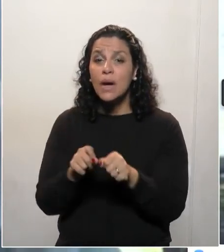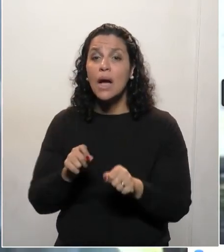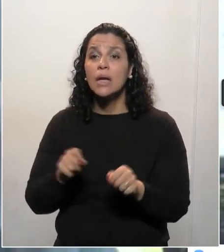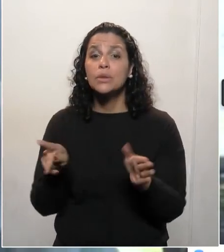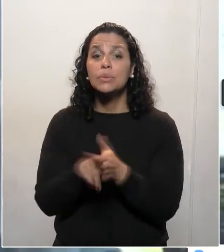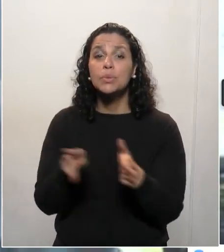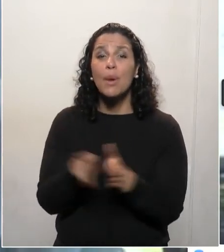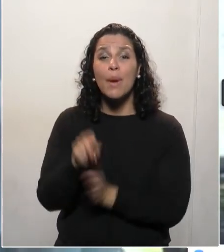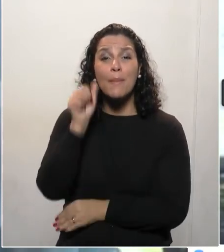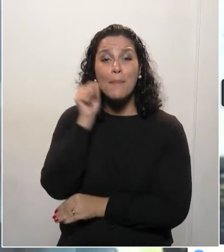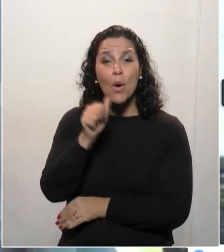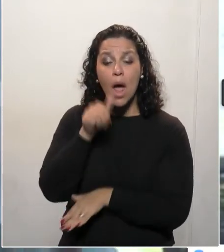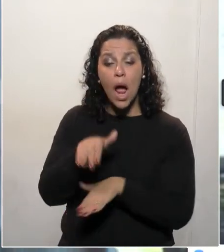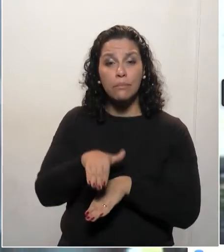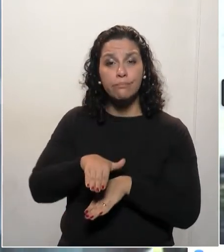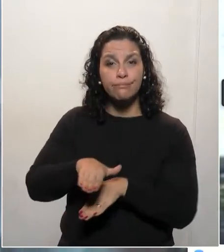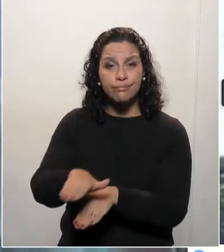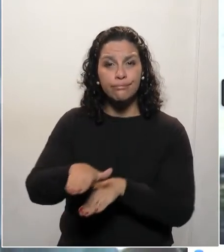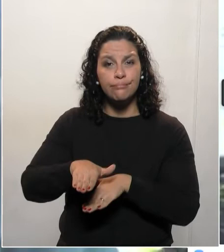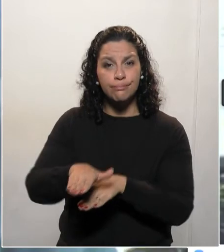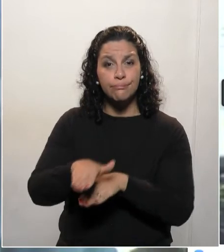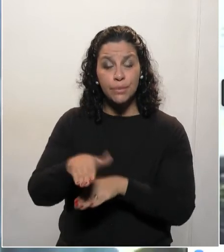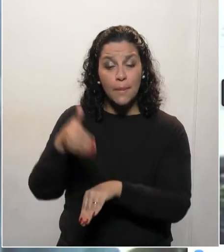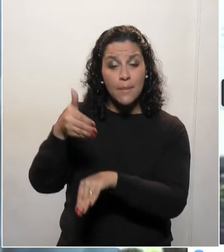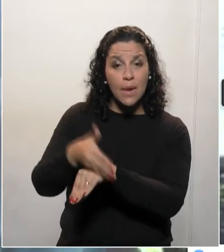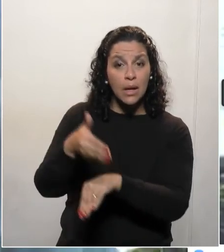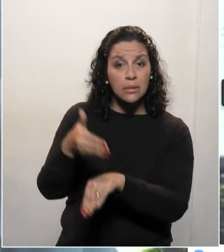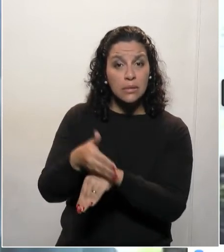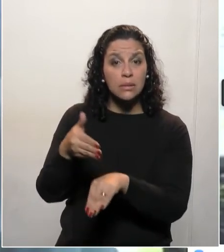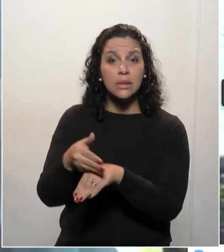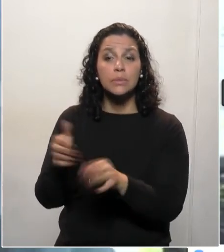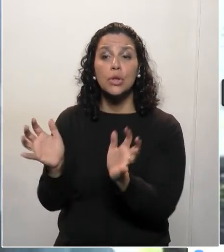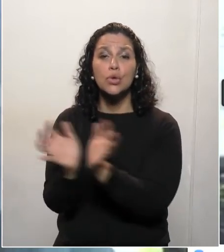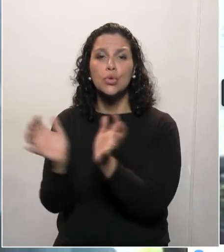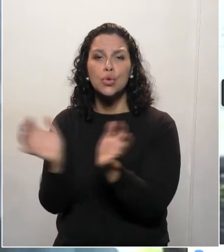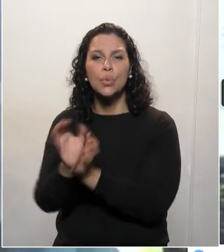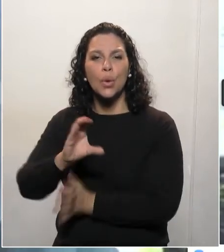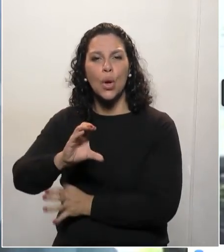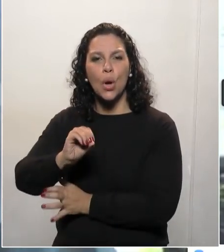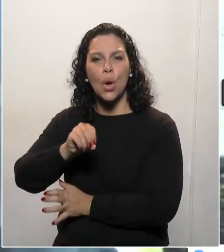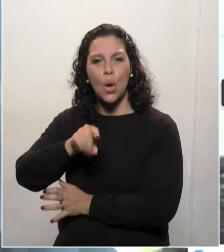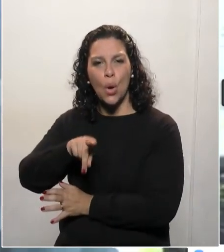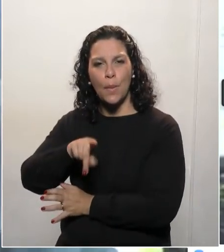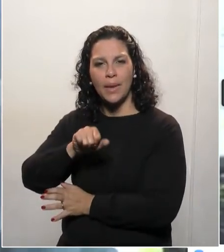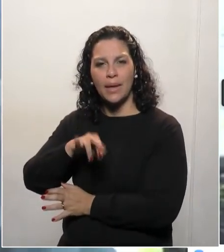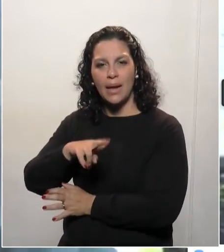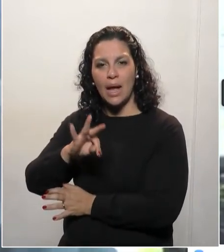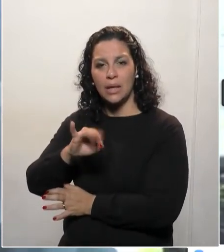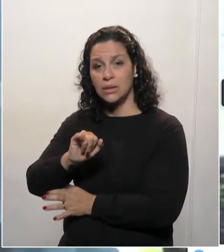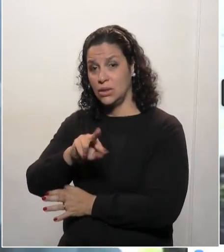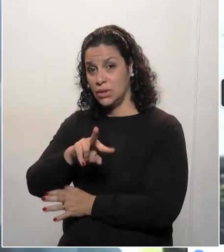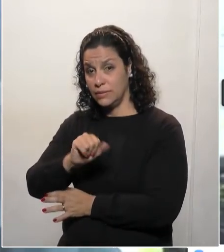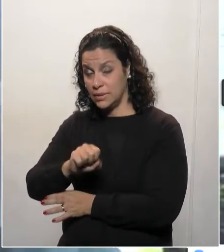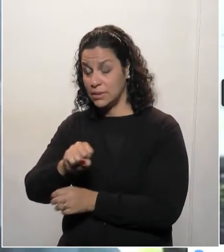por costureiras que participam de cooperativas para ajudar